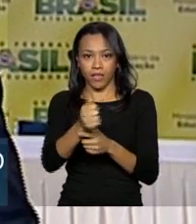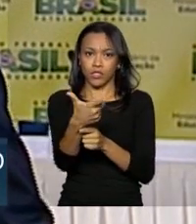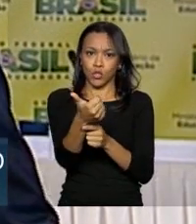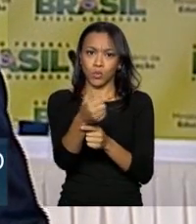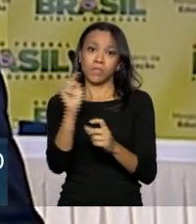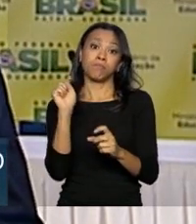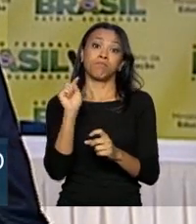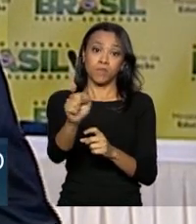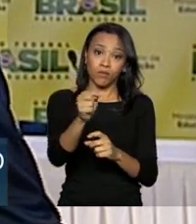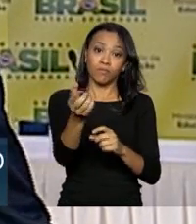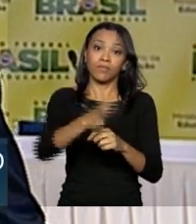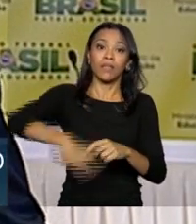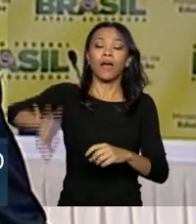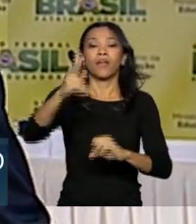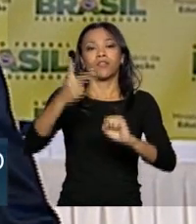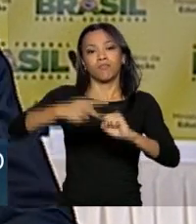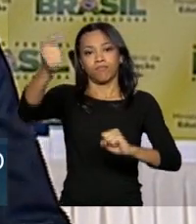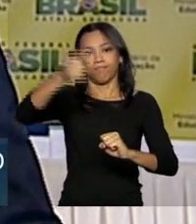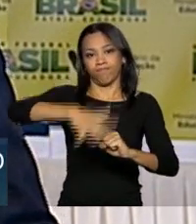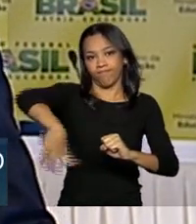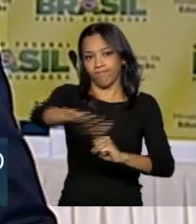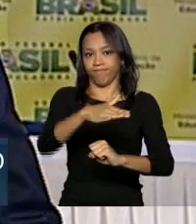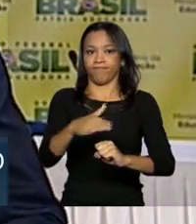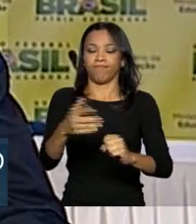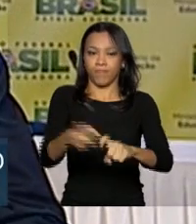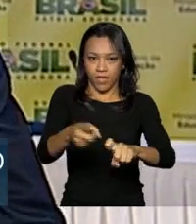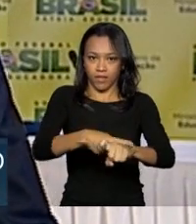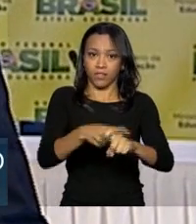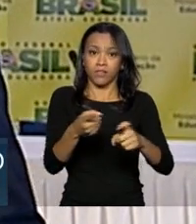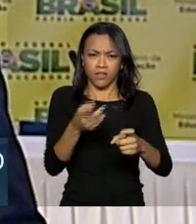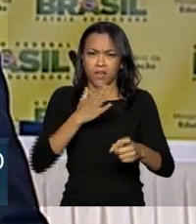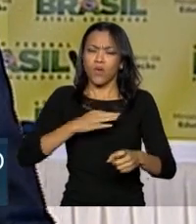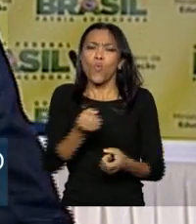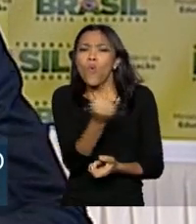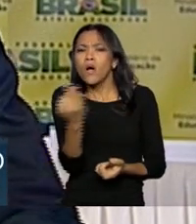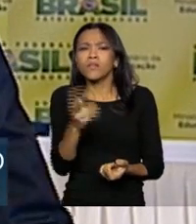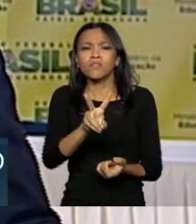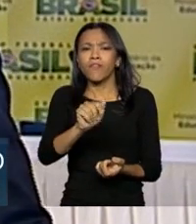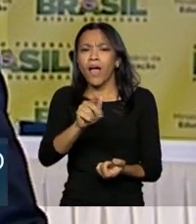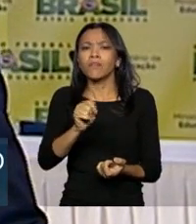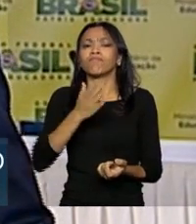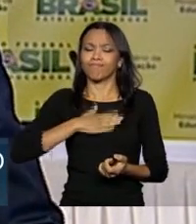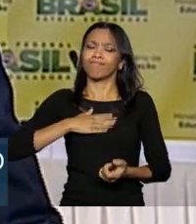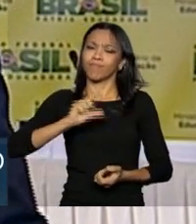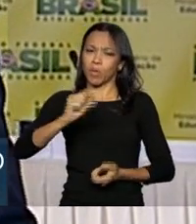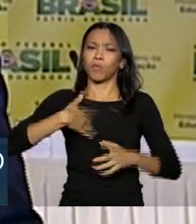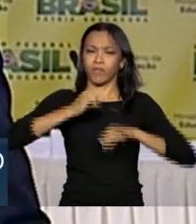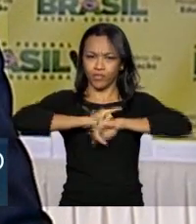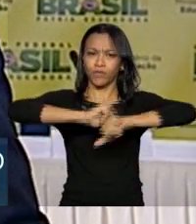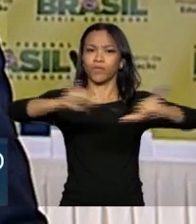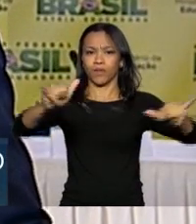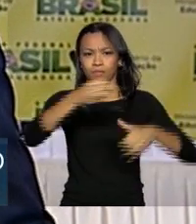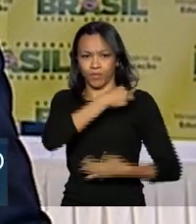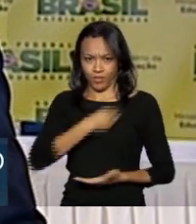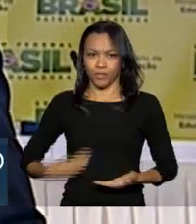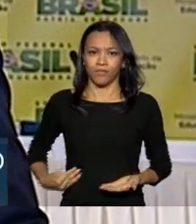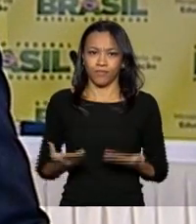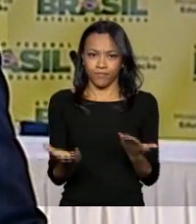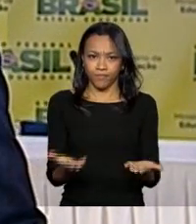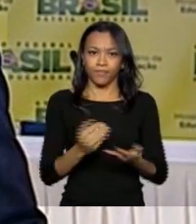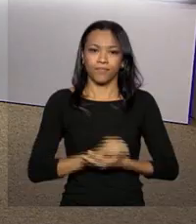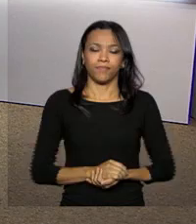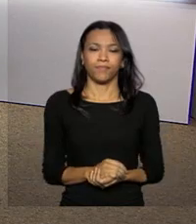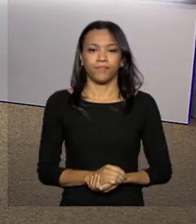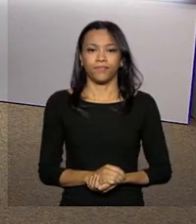residência médica. Resta saber quantas dessas vagas vão ser anunciadas hoje pelo ministro da Educação, Daniele.